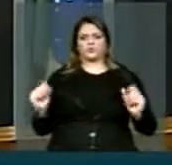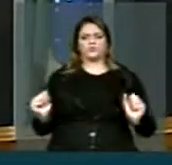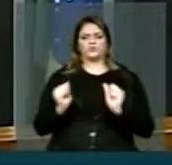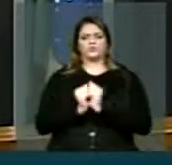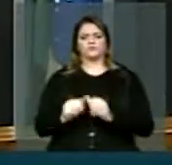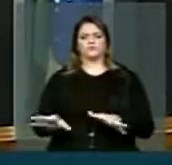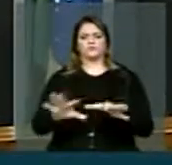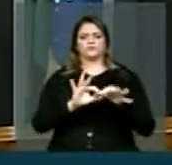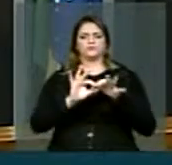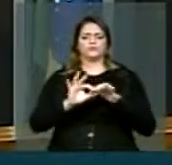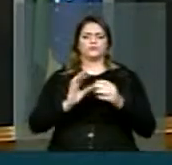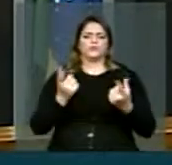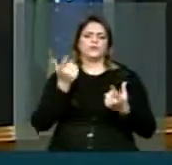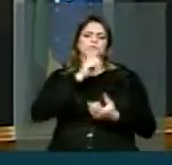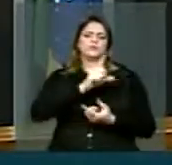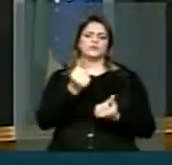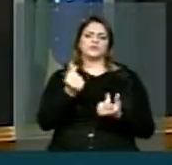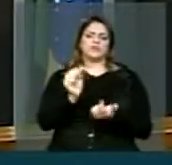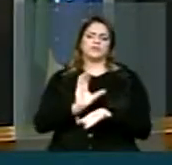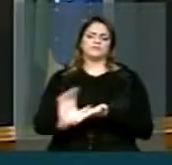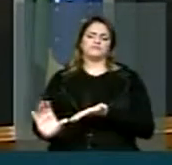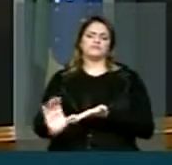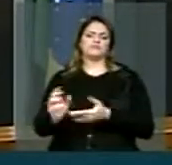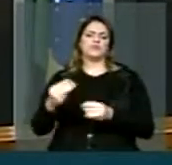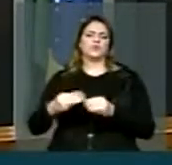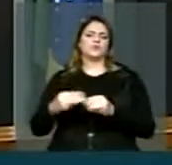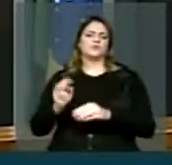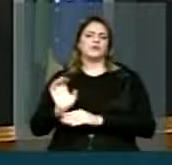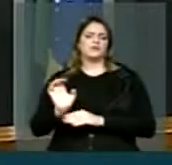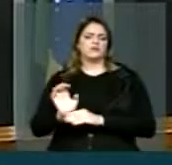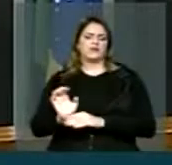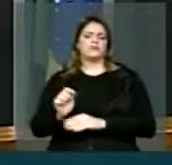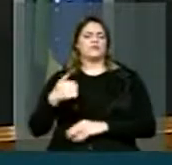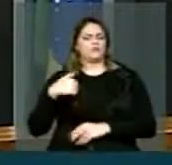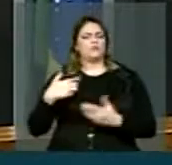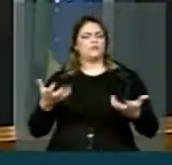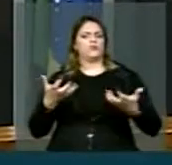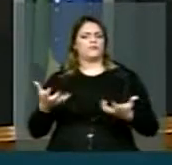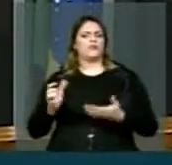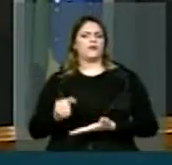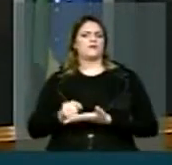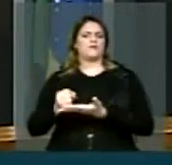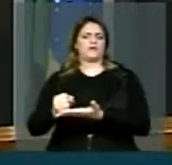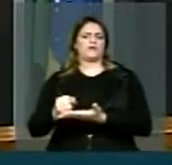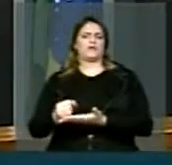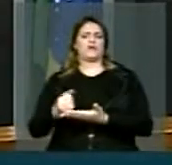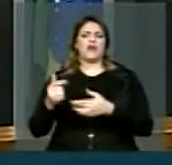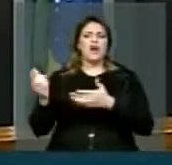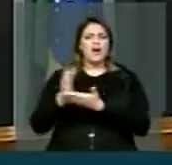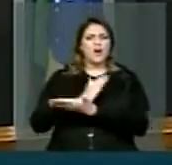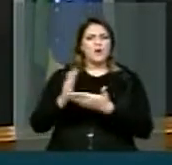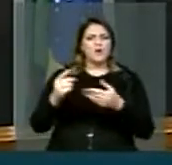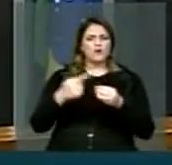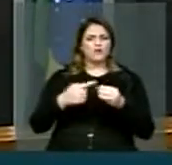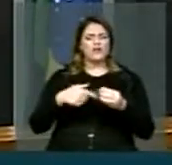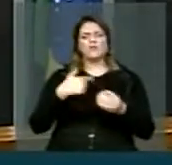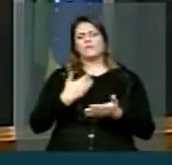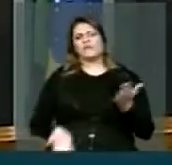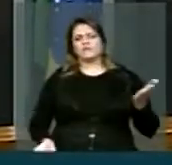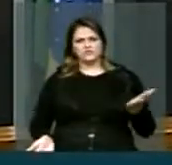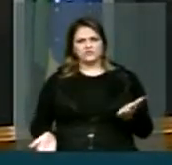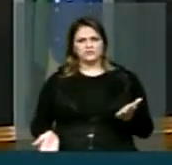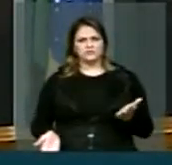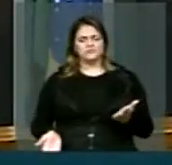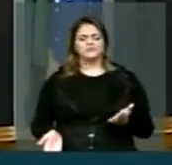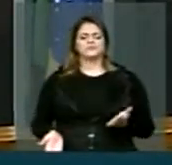recursos para os municípios, para o estado. É isso que eu vou fazer nos lugares que eu fui derrotado, nos lugares onde eu perdi,